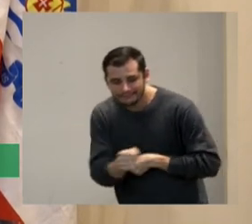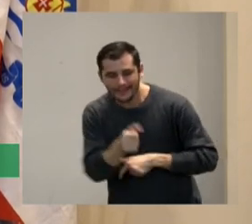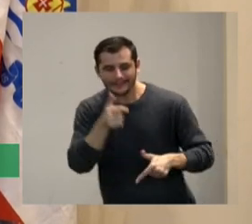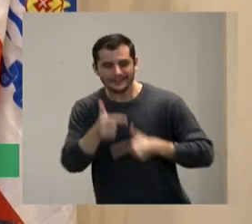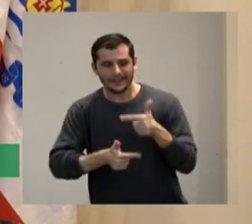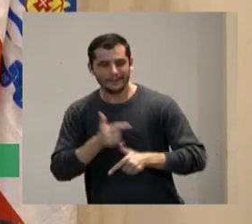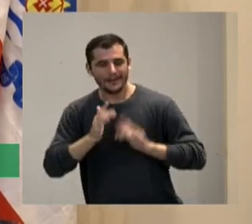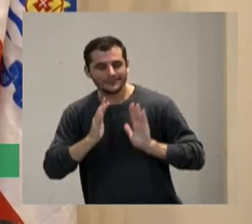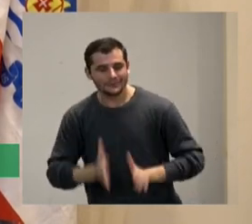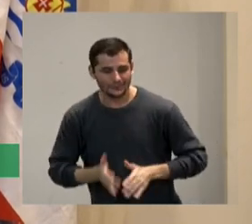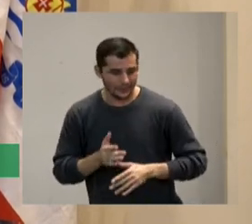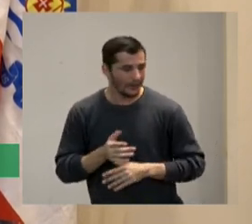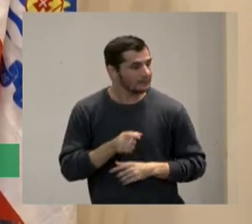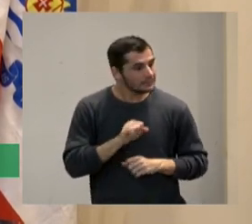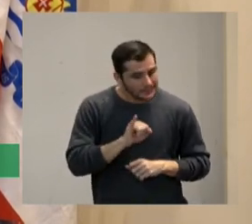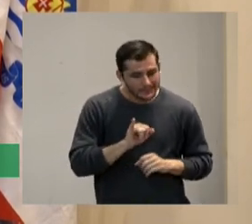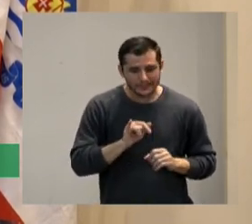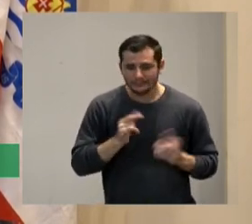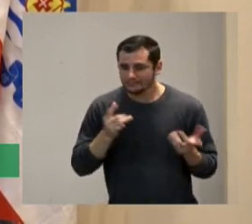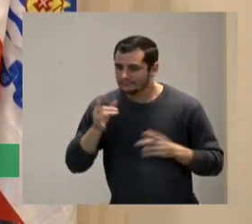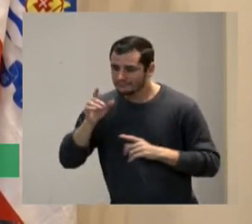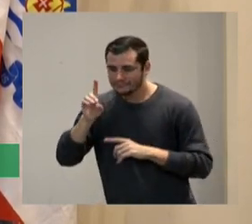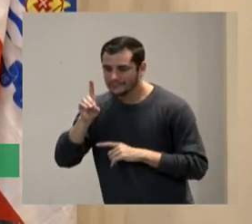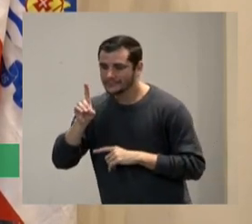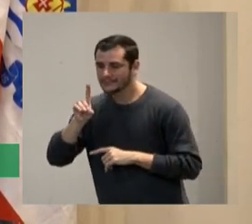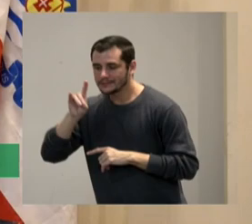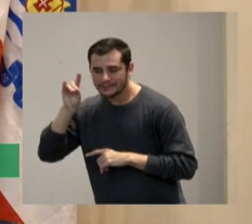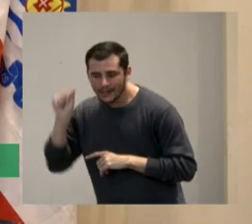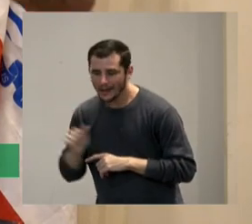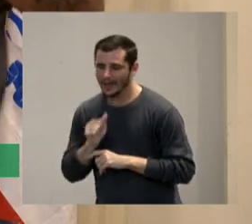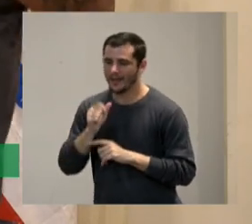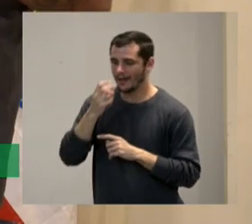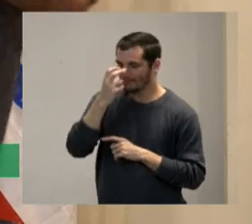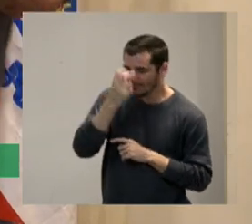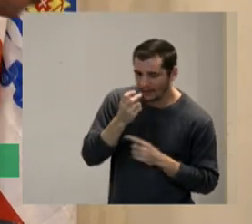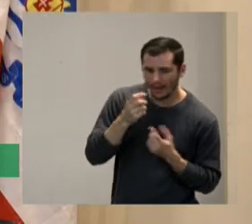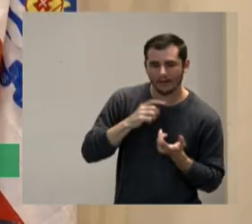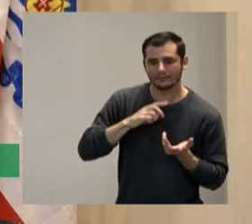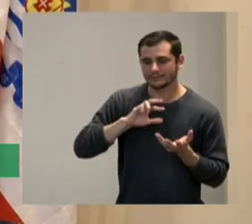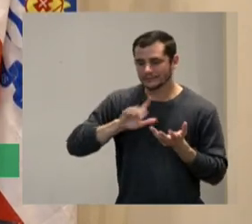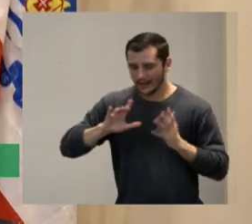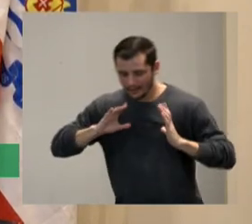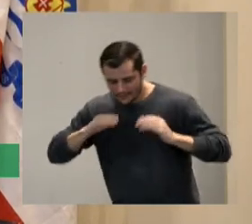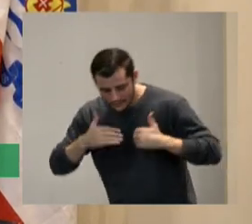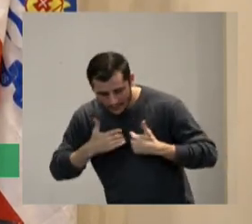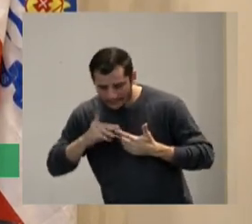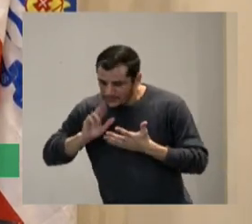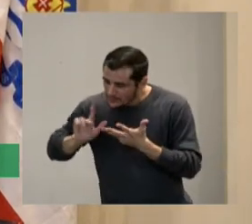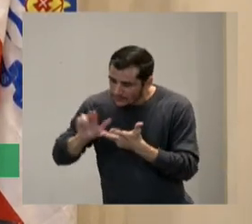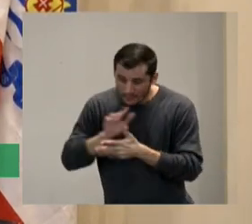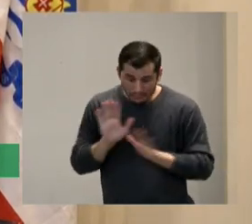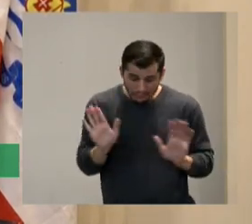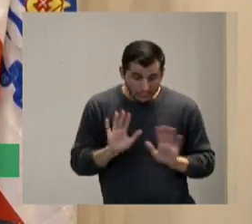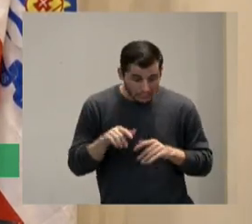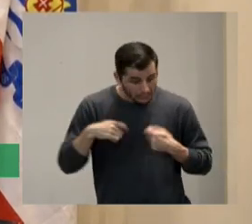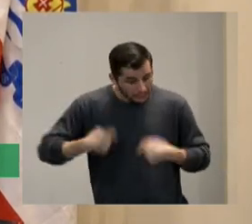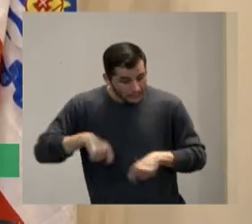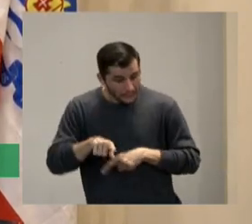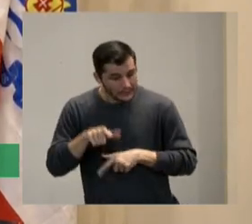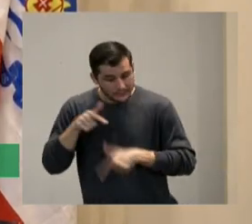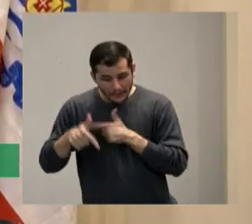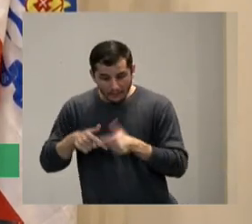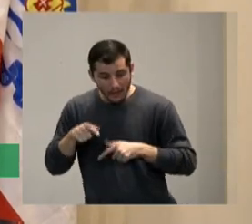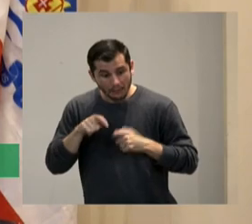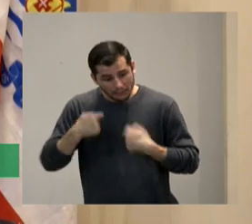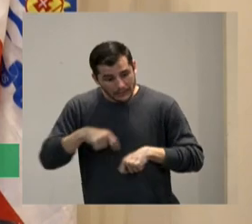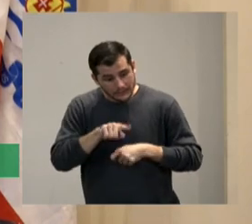nanismo se você tiver deficiência visual se você tiver deficiência auditiva for um TEA você só vai na hora ela fala olha eu preciso disso e ali